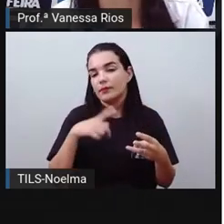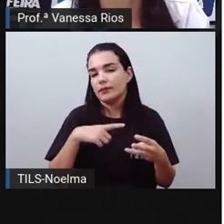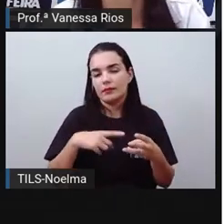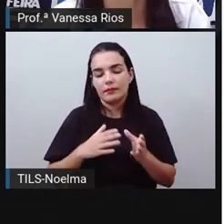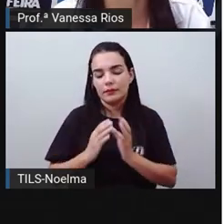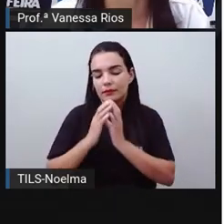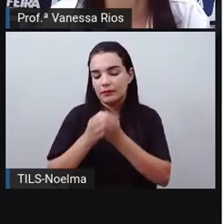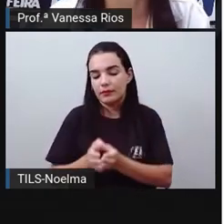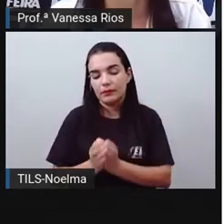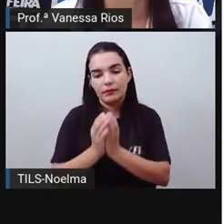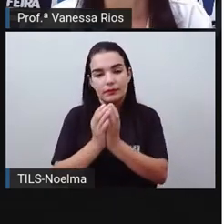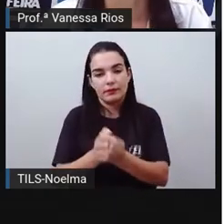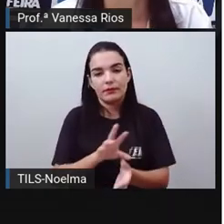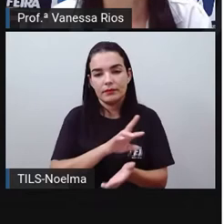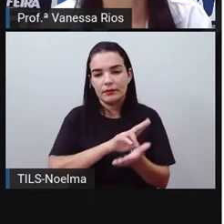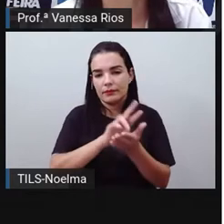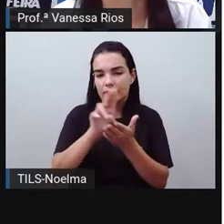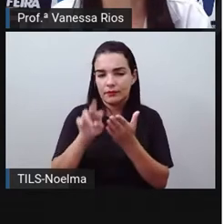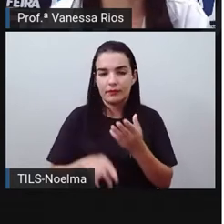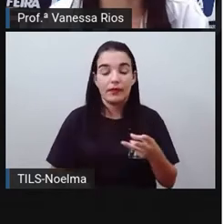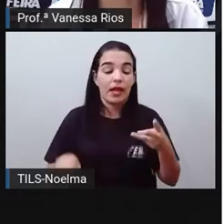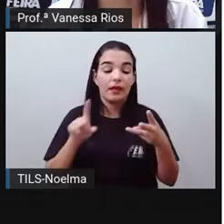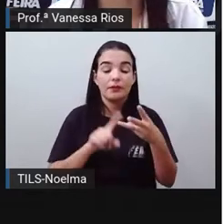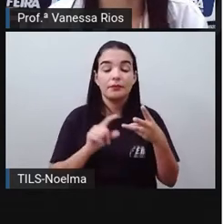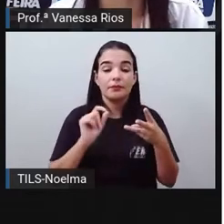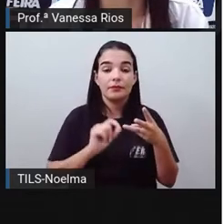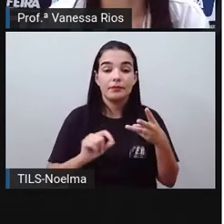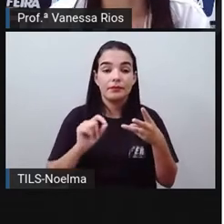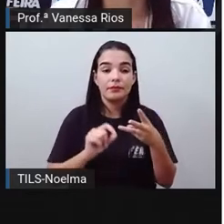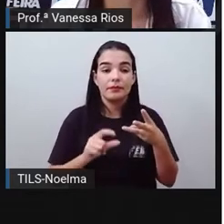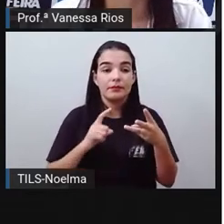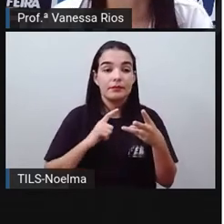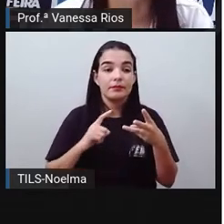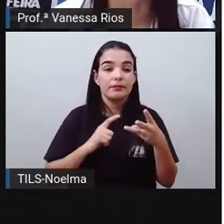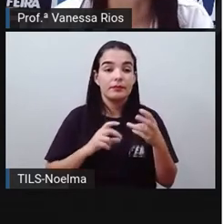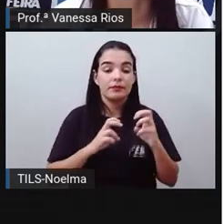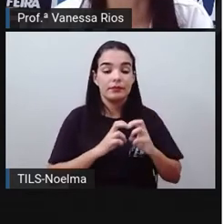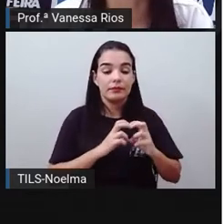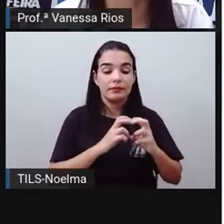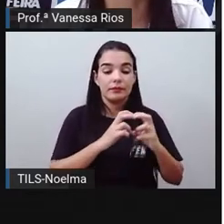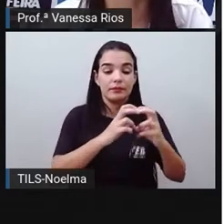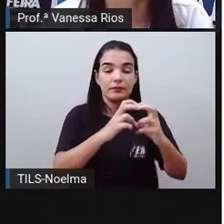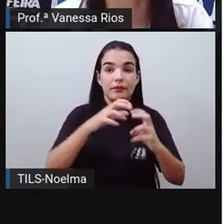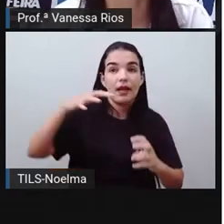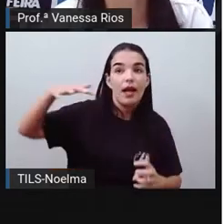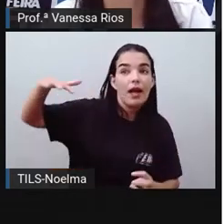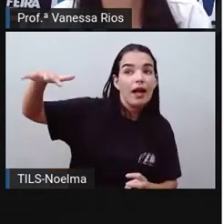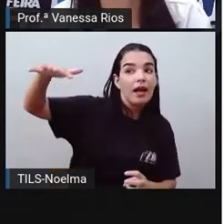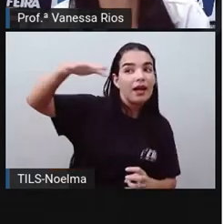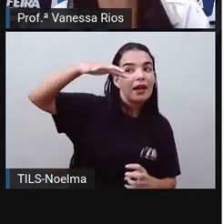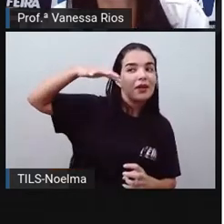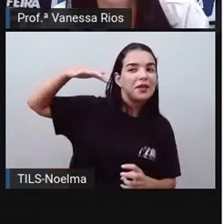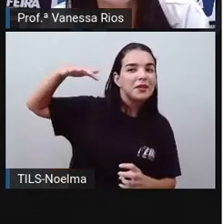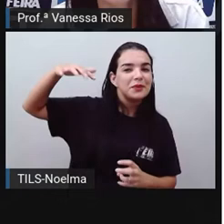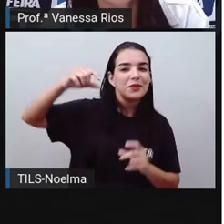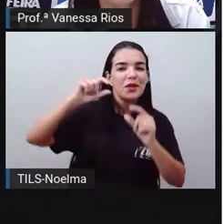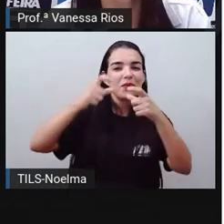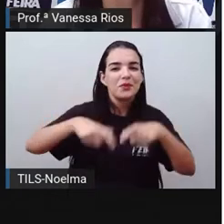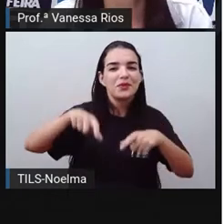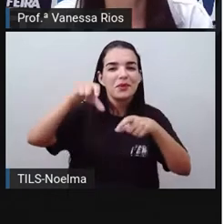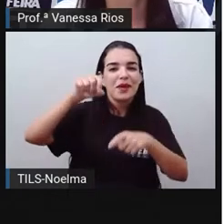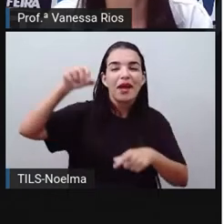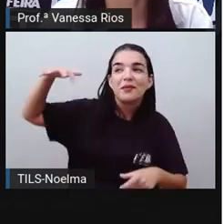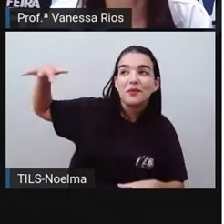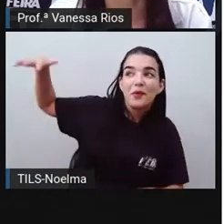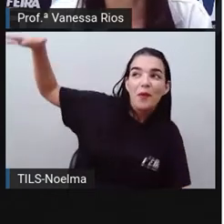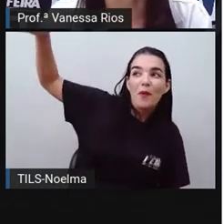navios. Existem também os meios de transporte aéreos, e esses usam o espaço do ar, não é?